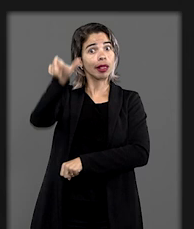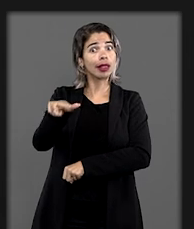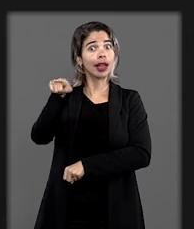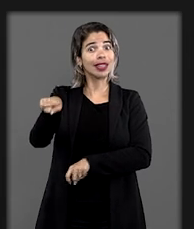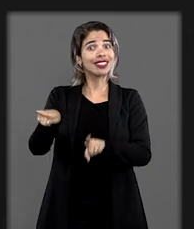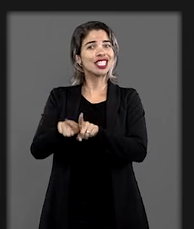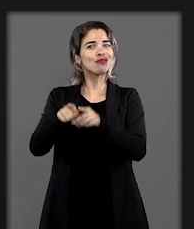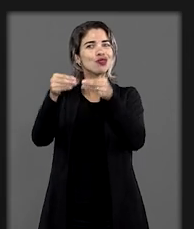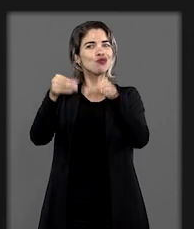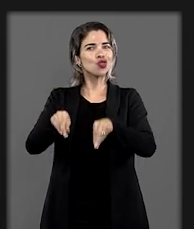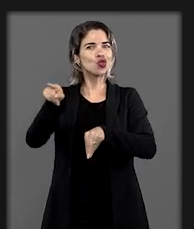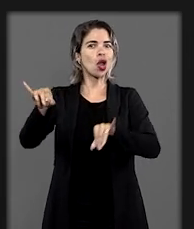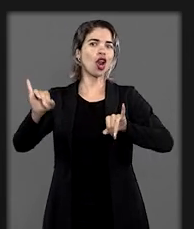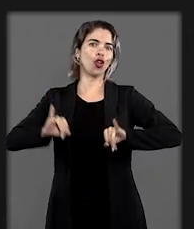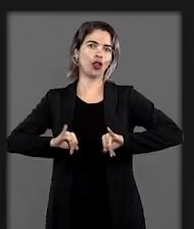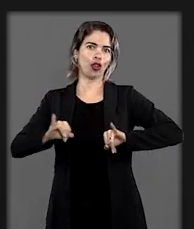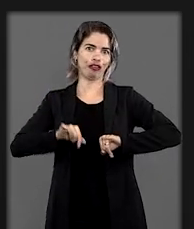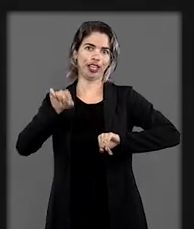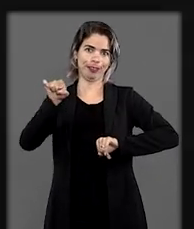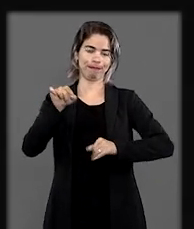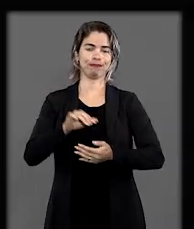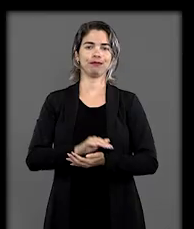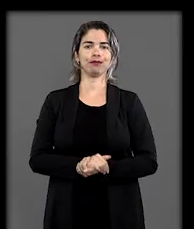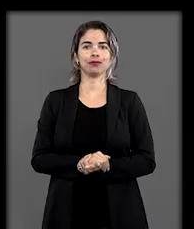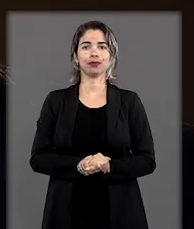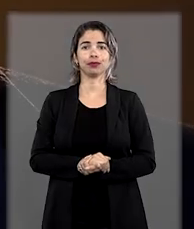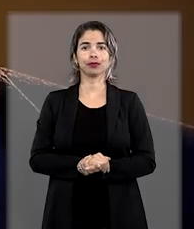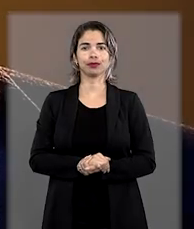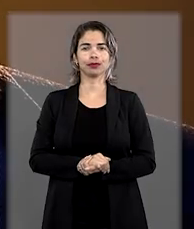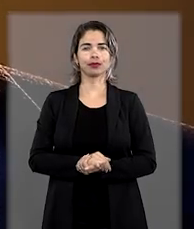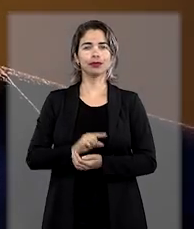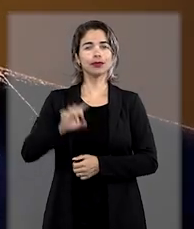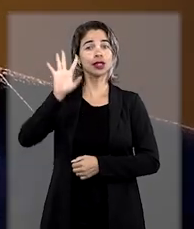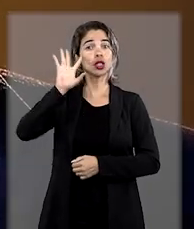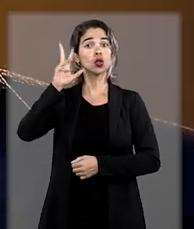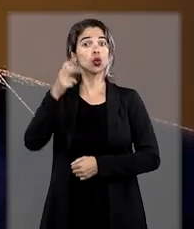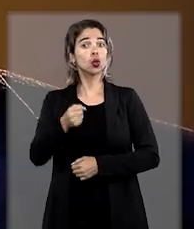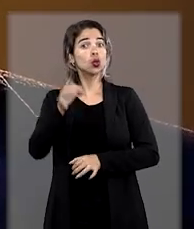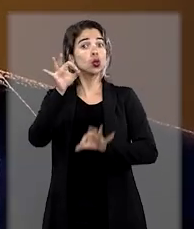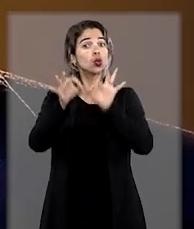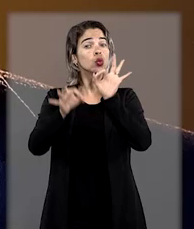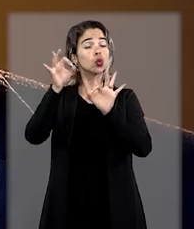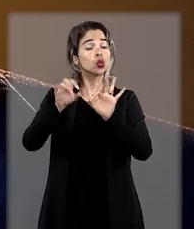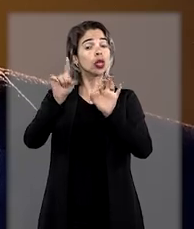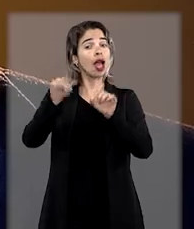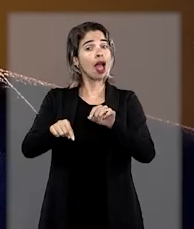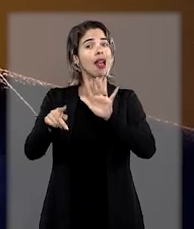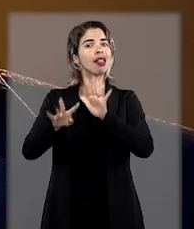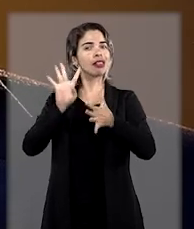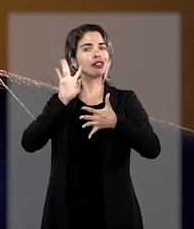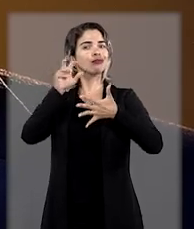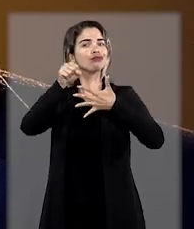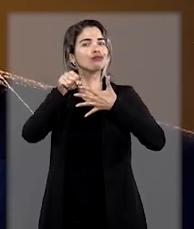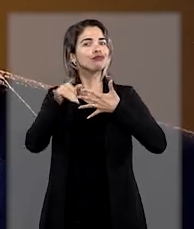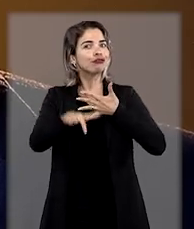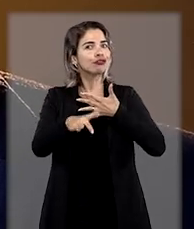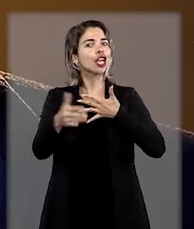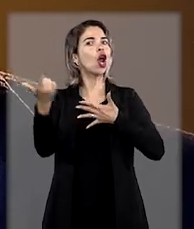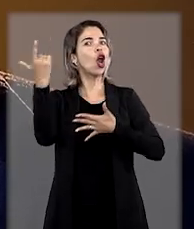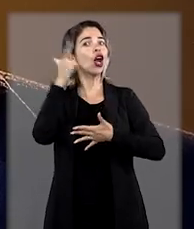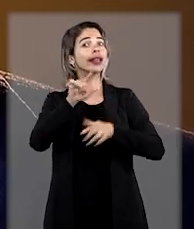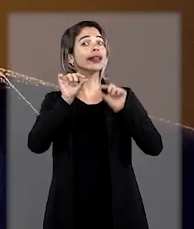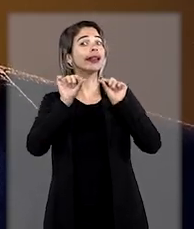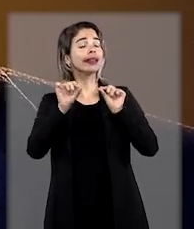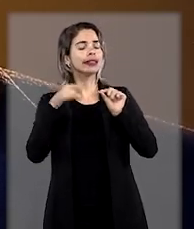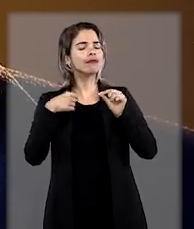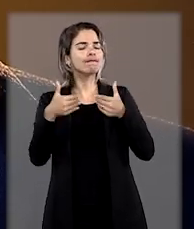enormes prejuízos sofridos por ela. São as decisões que o judiciário vem tomando e a jurisprudência que vem sendo